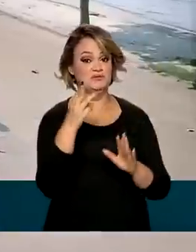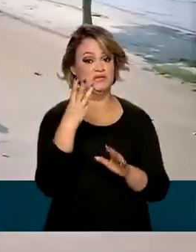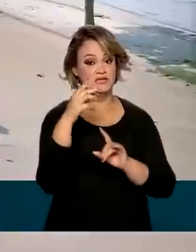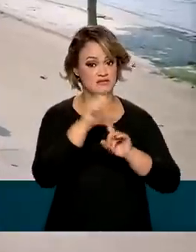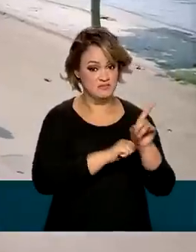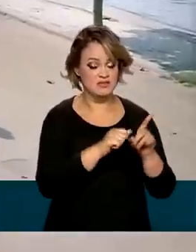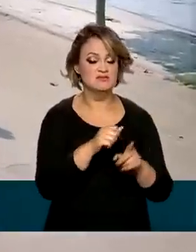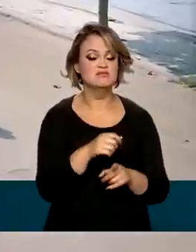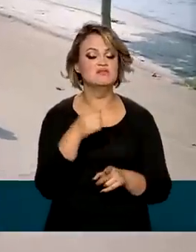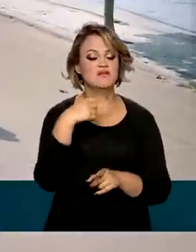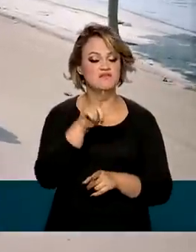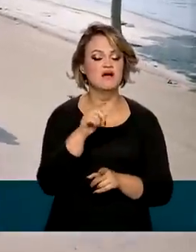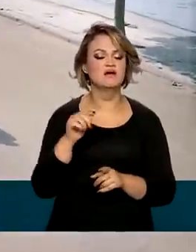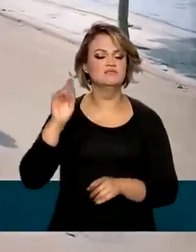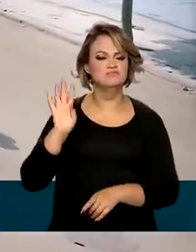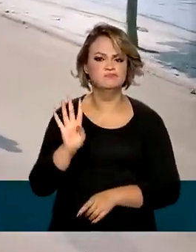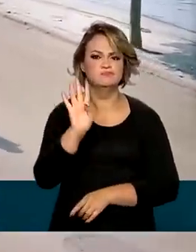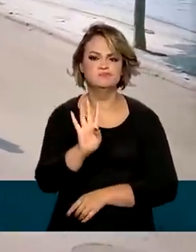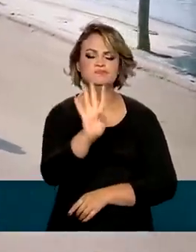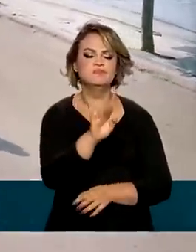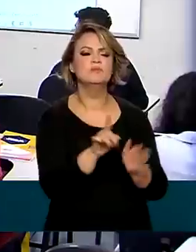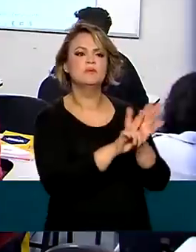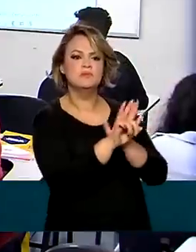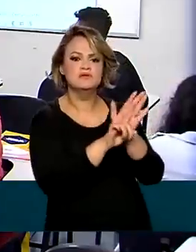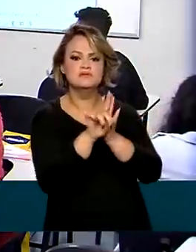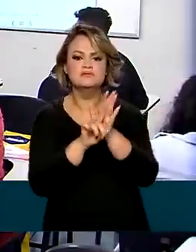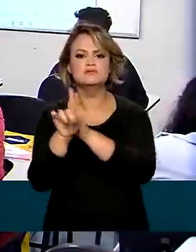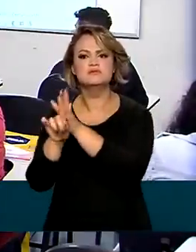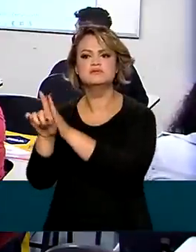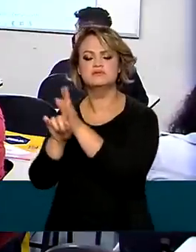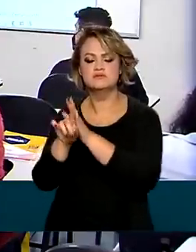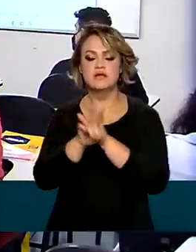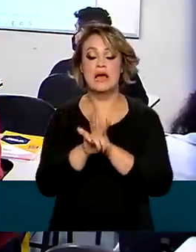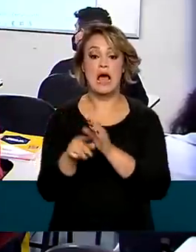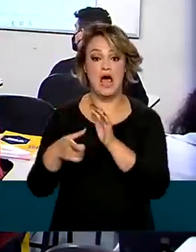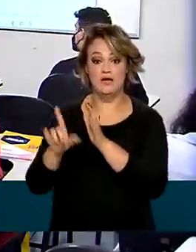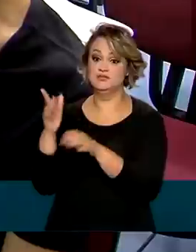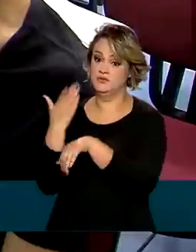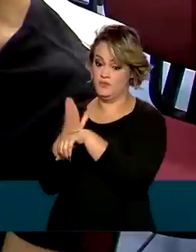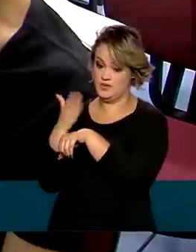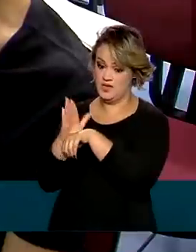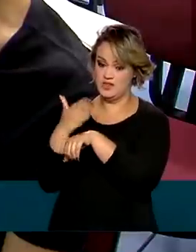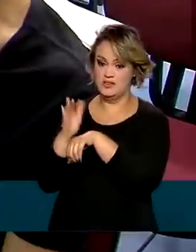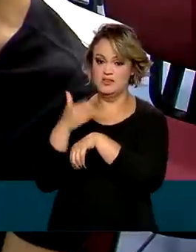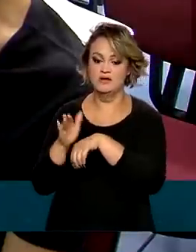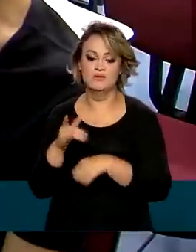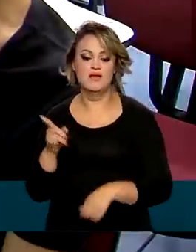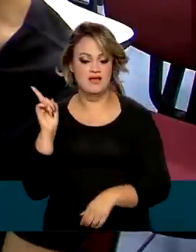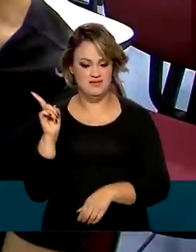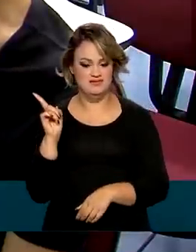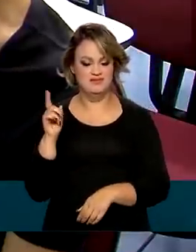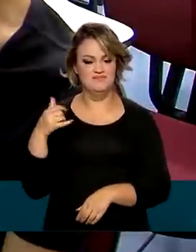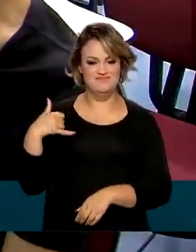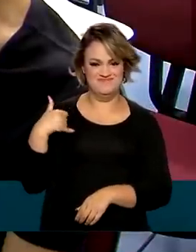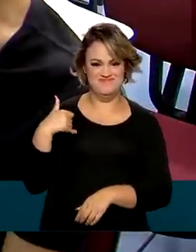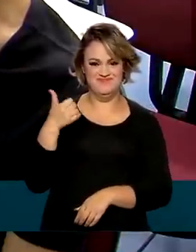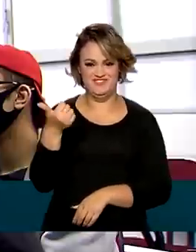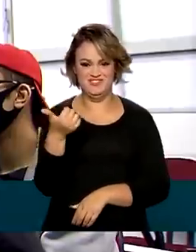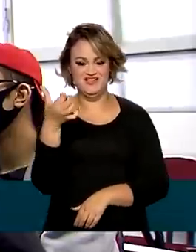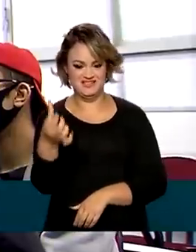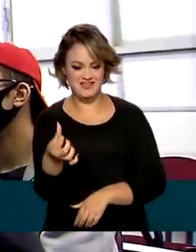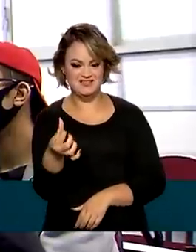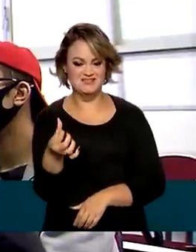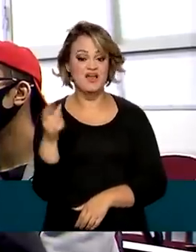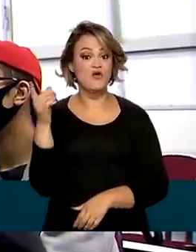para formar a tropa do Censo 2022 se preparam para a tarefa. Esse estudante de 16 anos